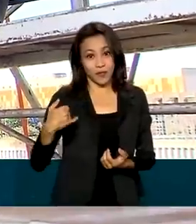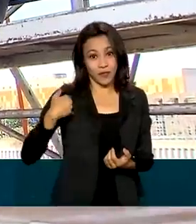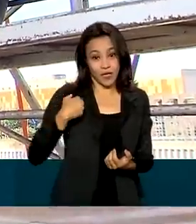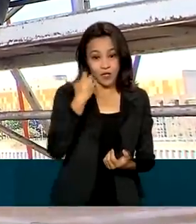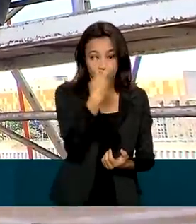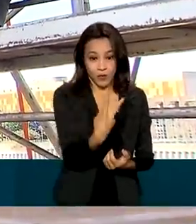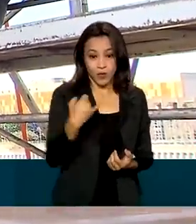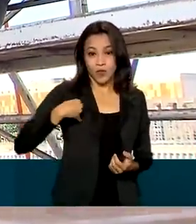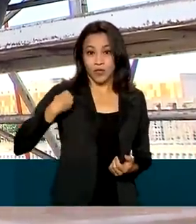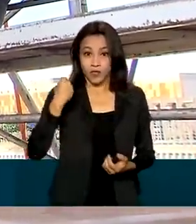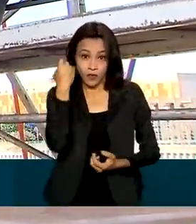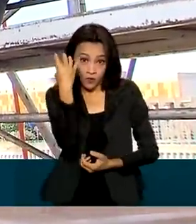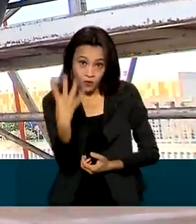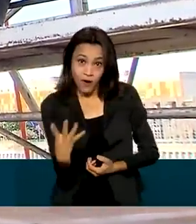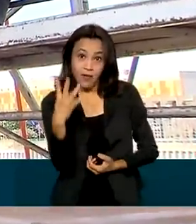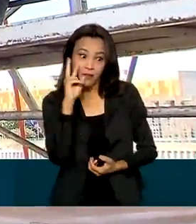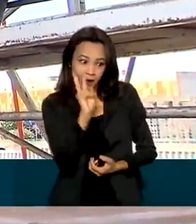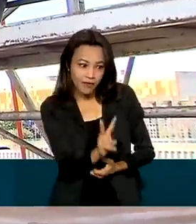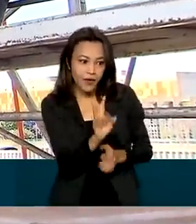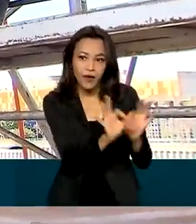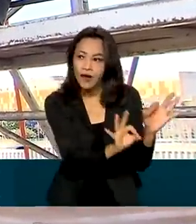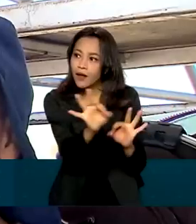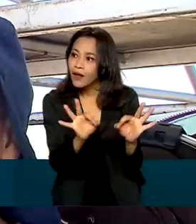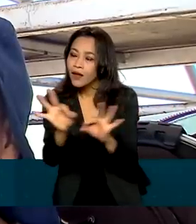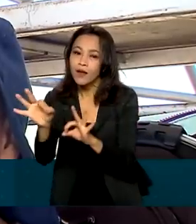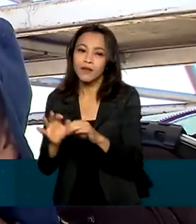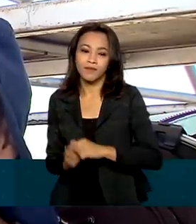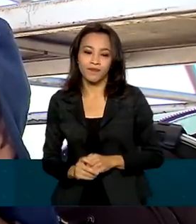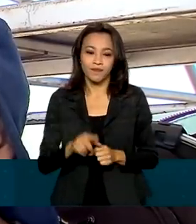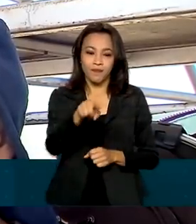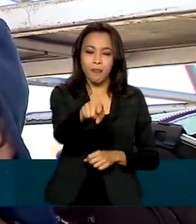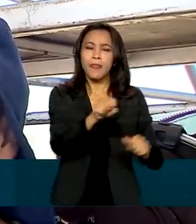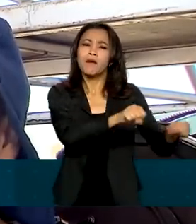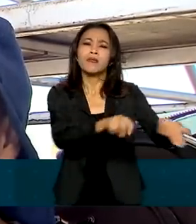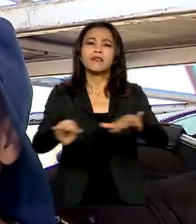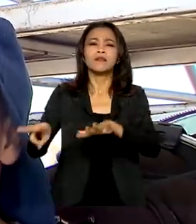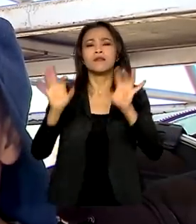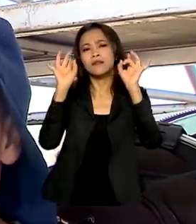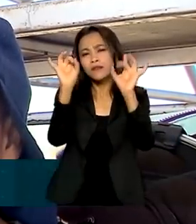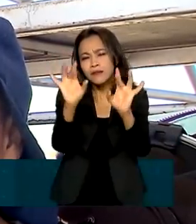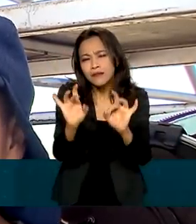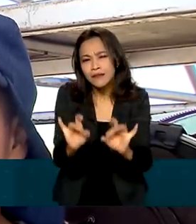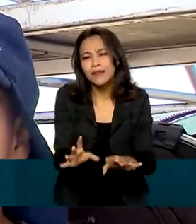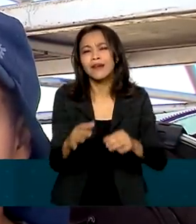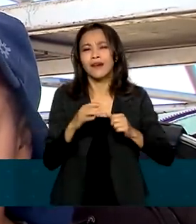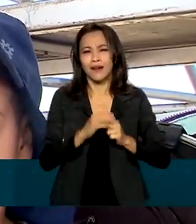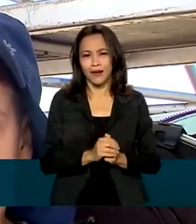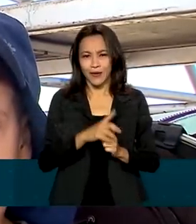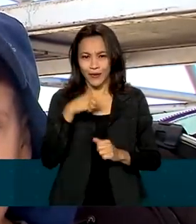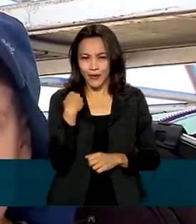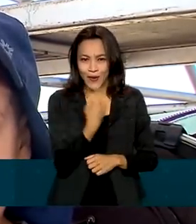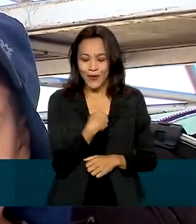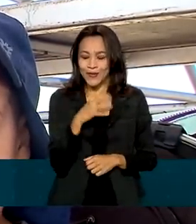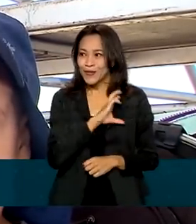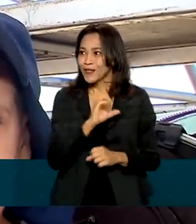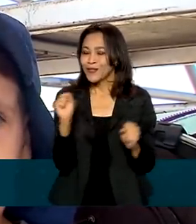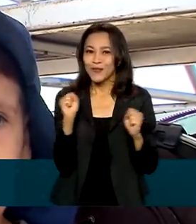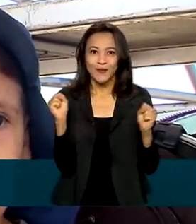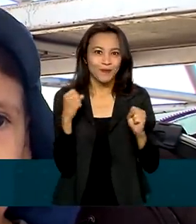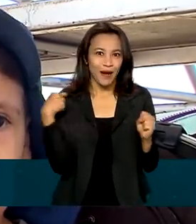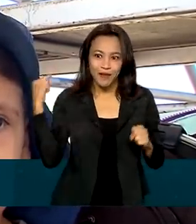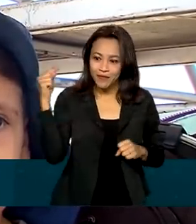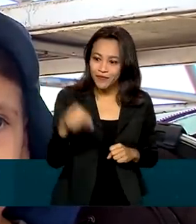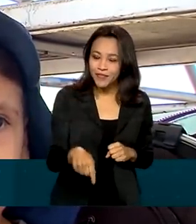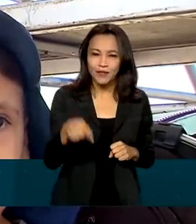e quatro anos, para ver os acertos finais. É uma semana muito especial, né? A gente está doido para vir aqui no dia 7 de